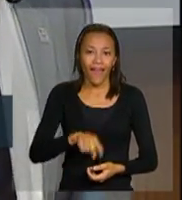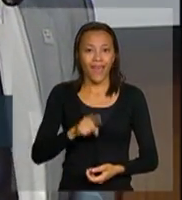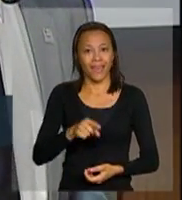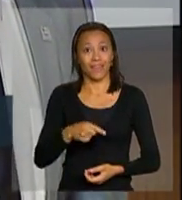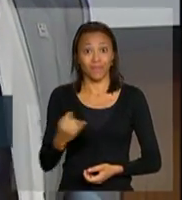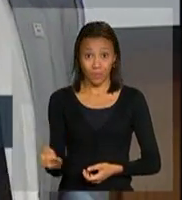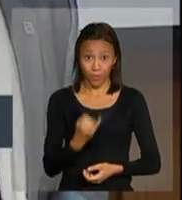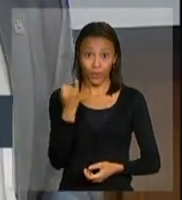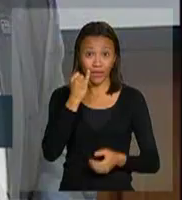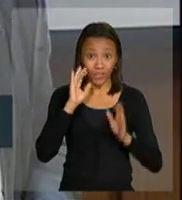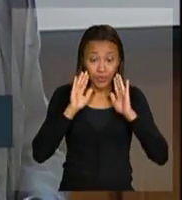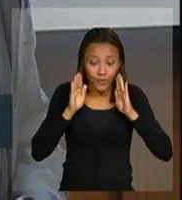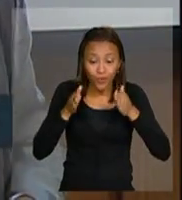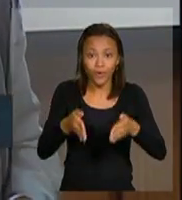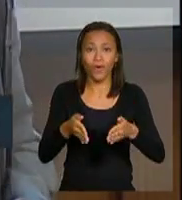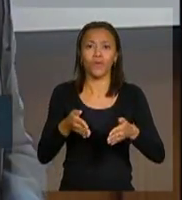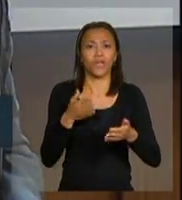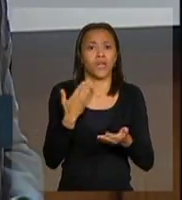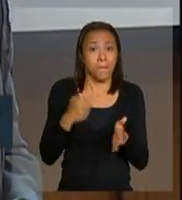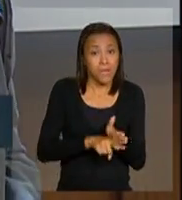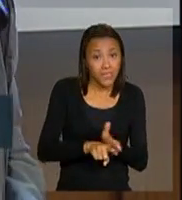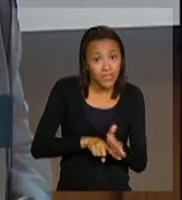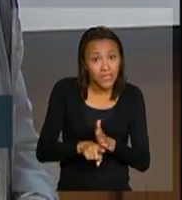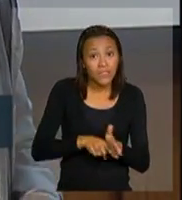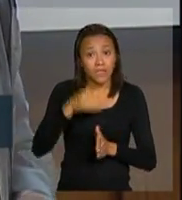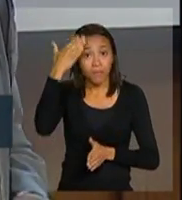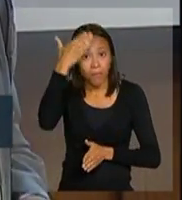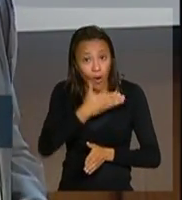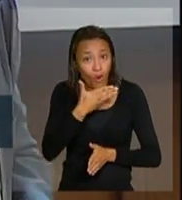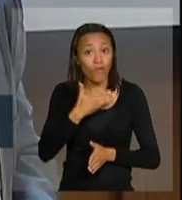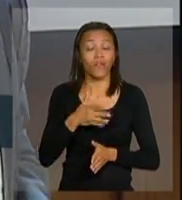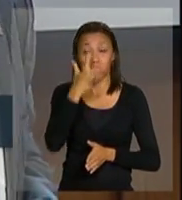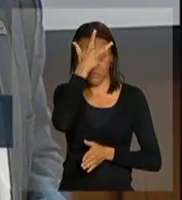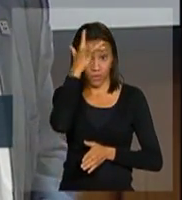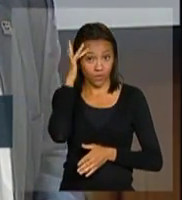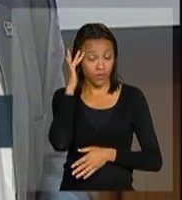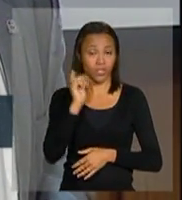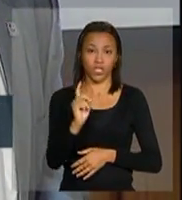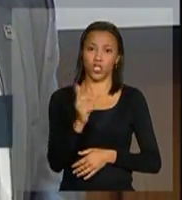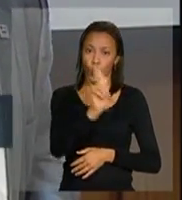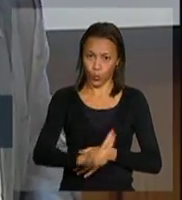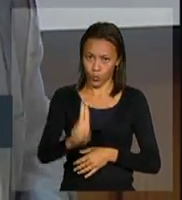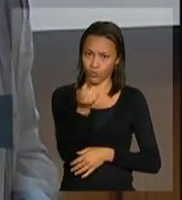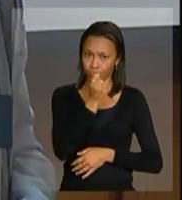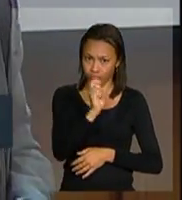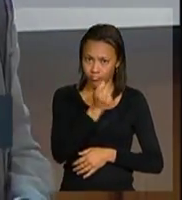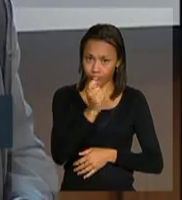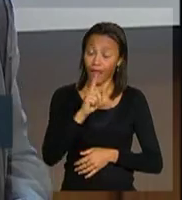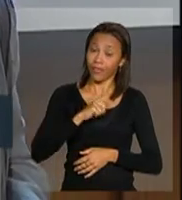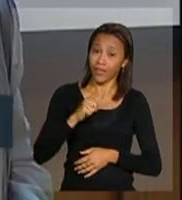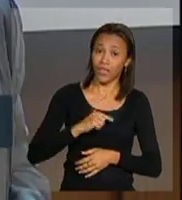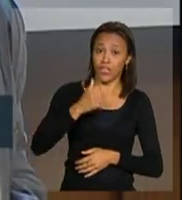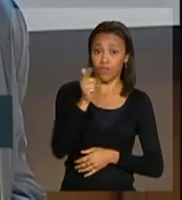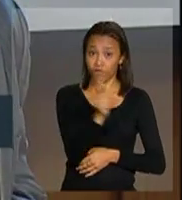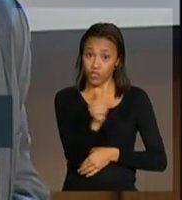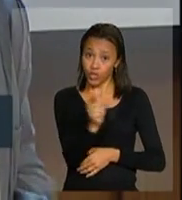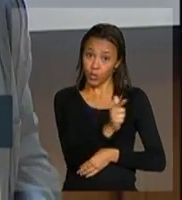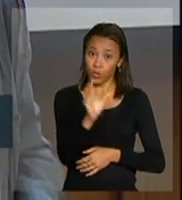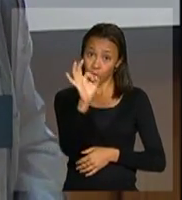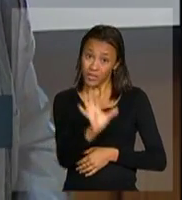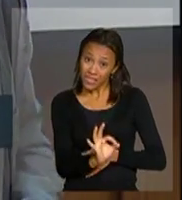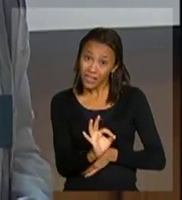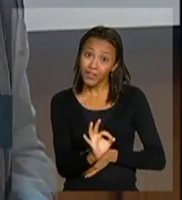grande importância. Estudos demonstram que o usuário de drogas tem uma prevalência em torno de 22%